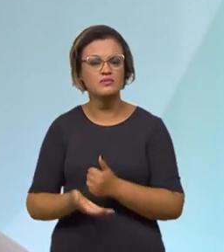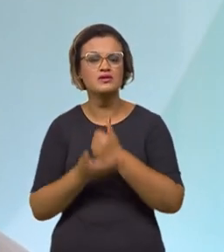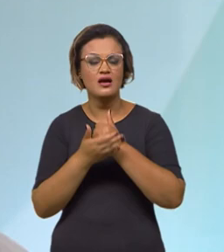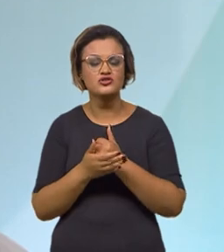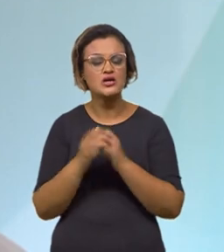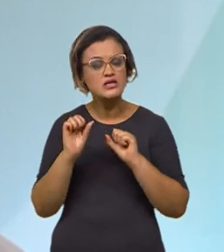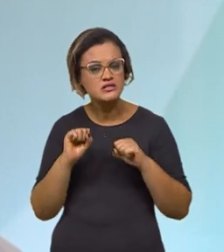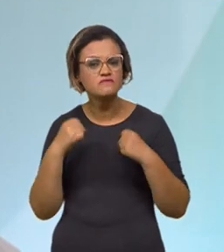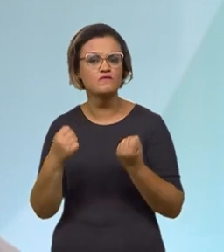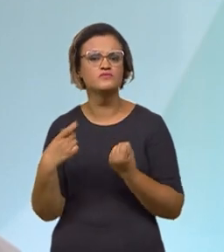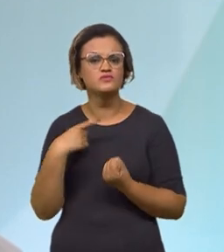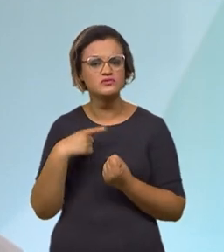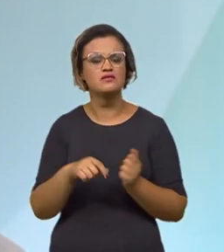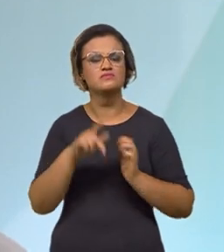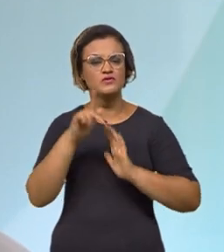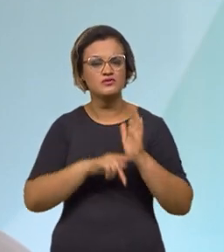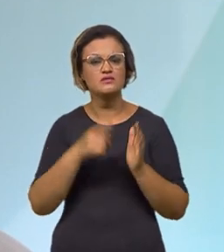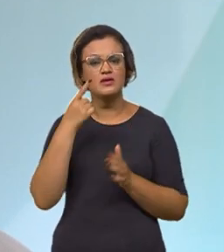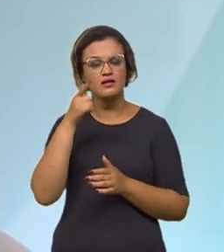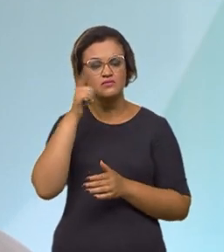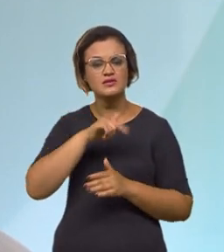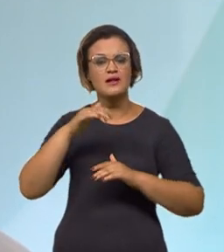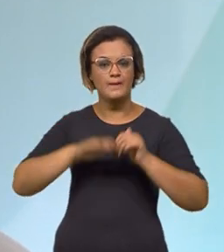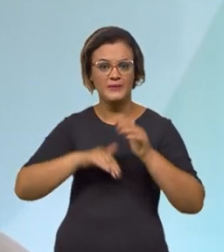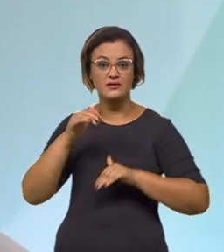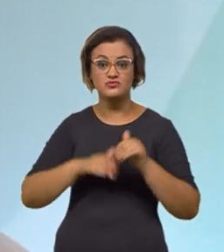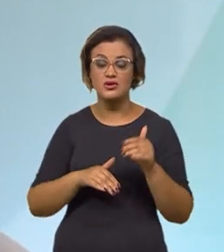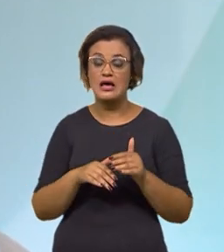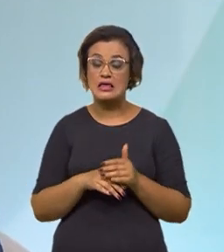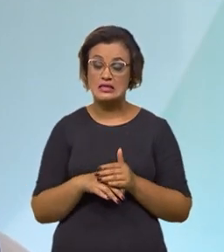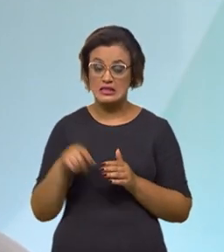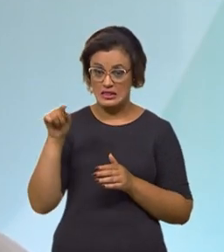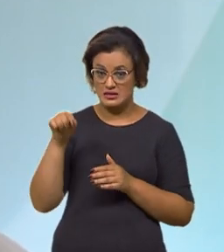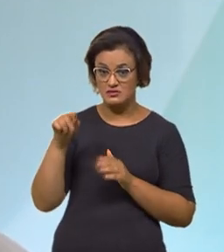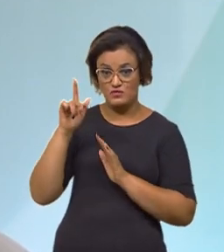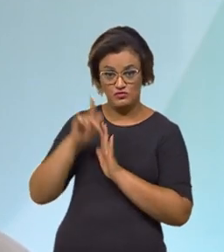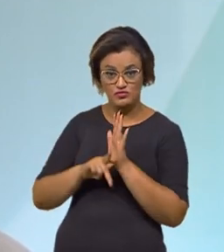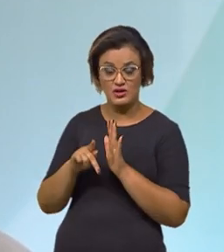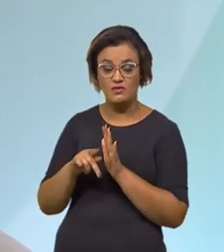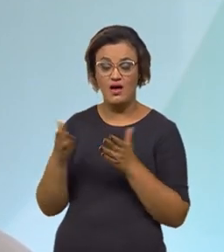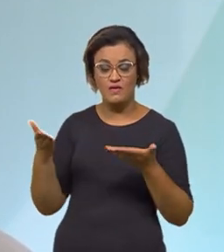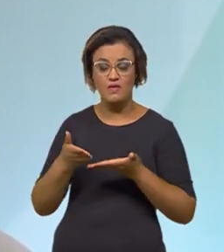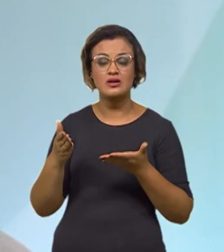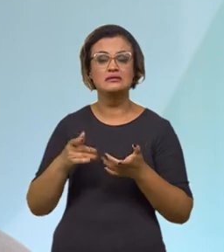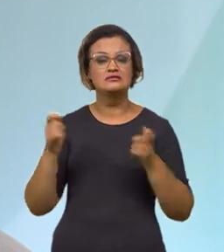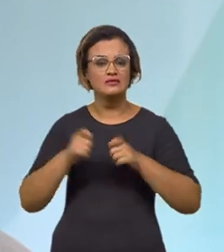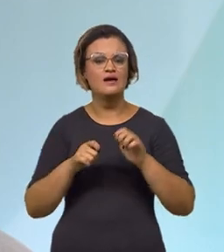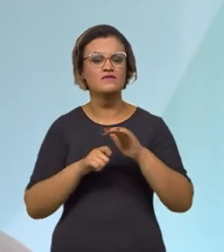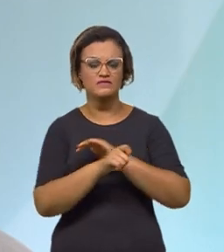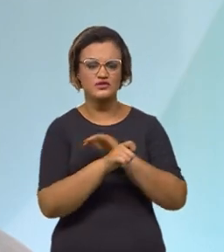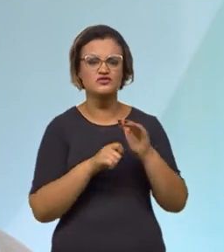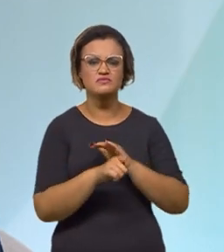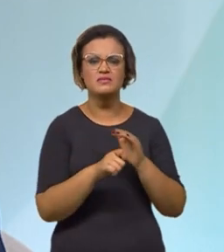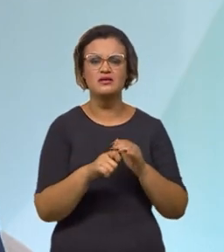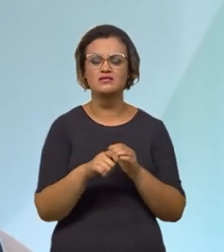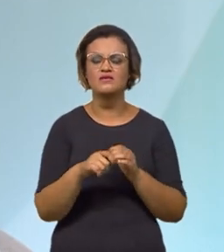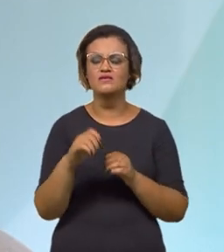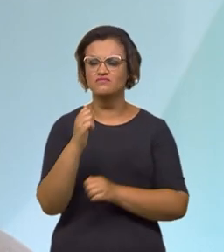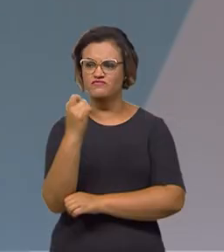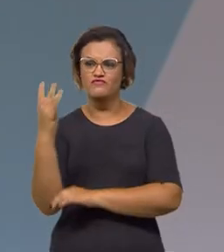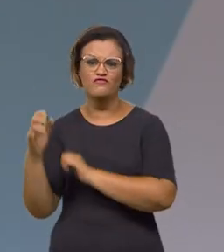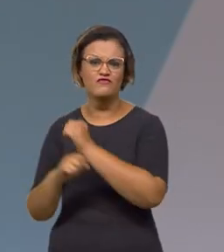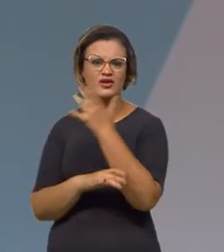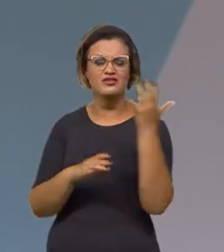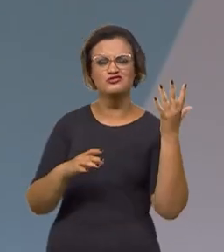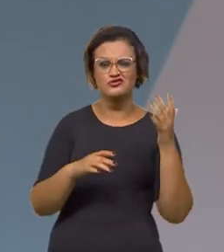afinco os nossos projetos. Nossos projetos hoje estão todos elegíveis para receber investimento verde, que a chama de Green Finance,